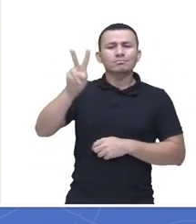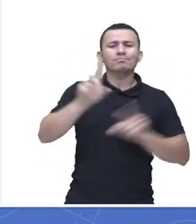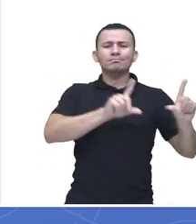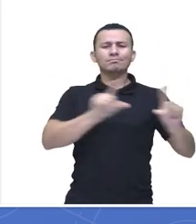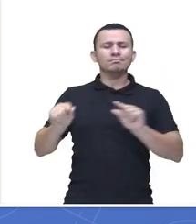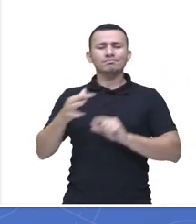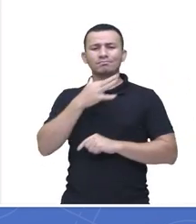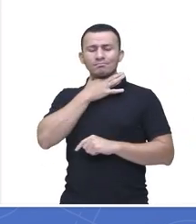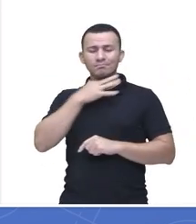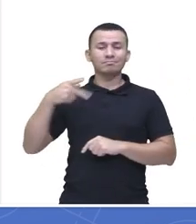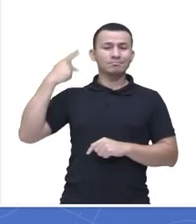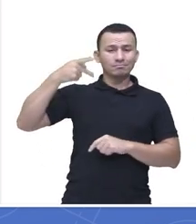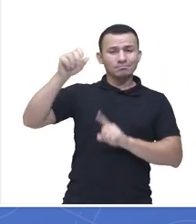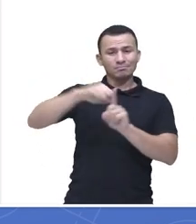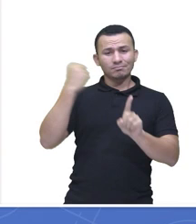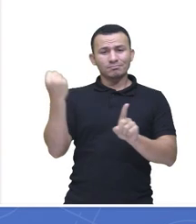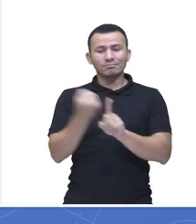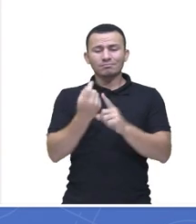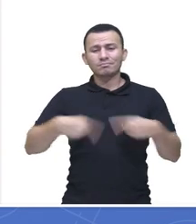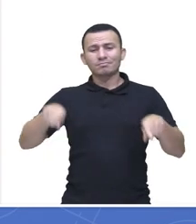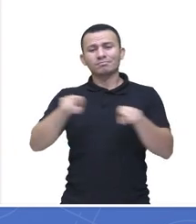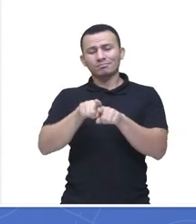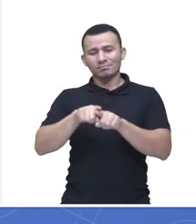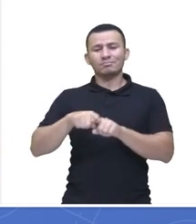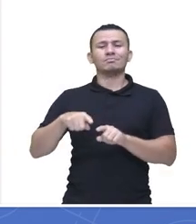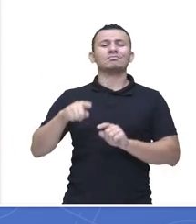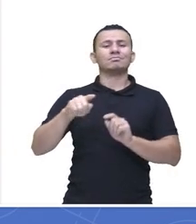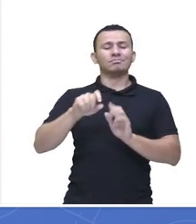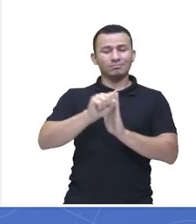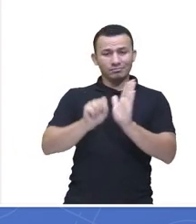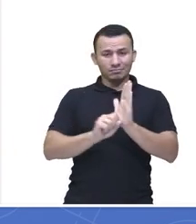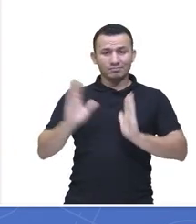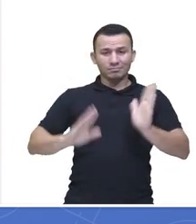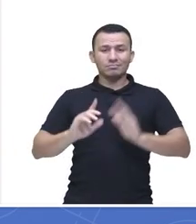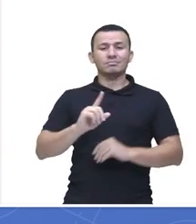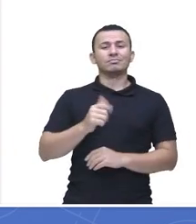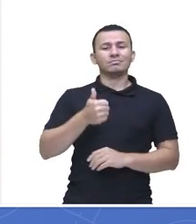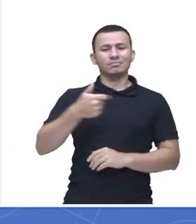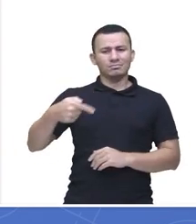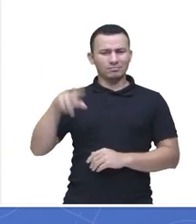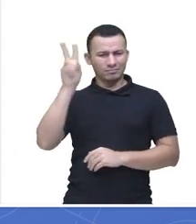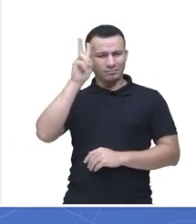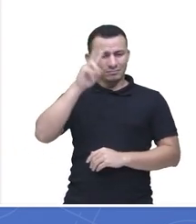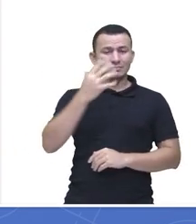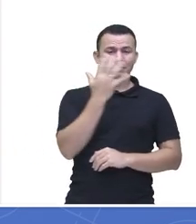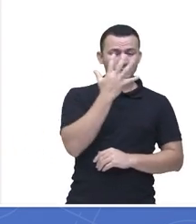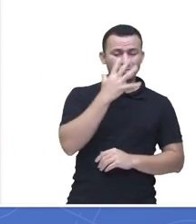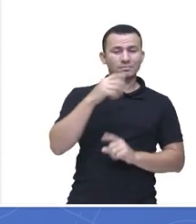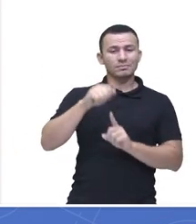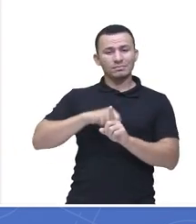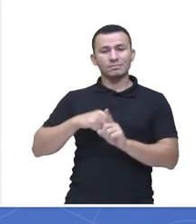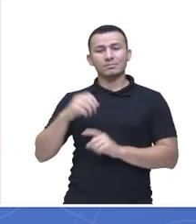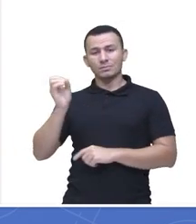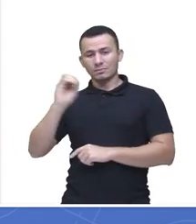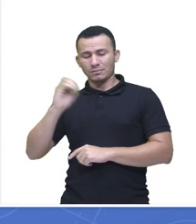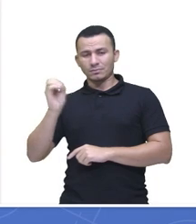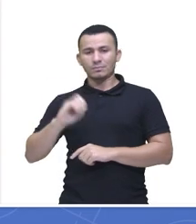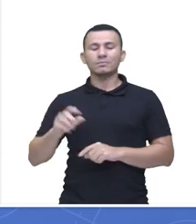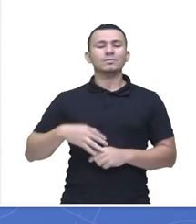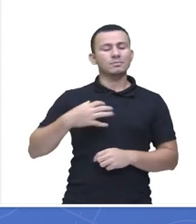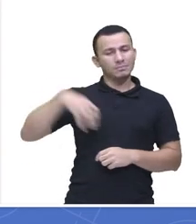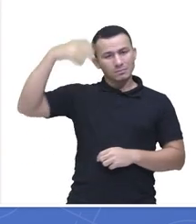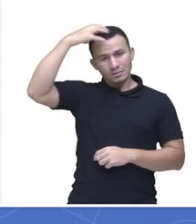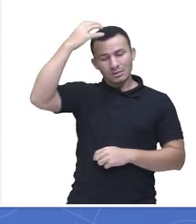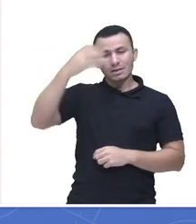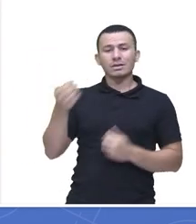social e política, culminando com as Revoluções de 17, lembram, tá? Fevereiro e Outubro, né? E que derrubou ali a monarquia em